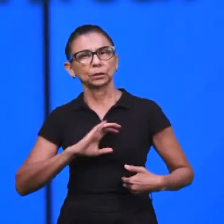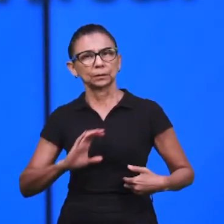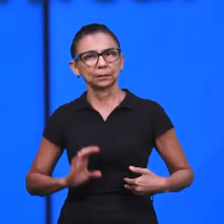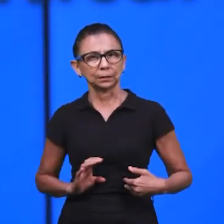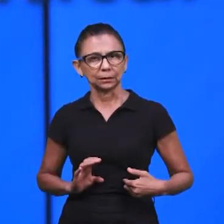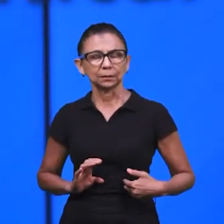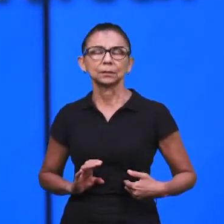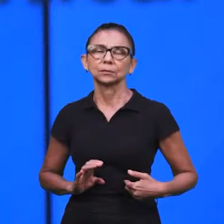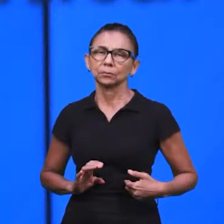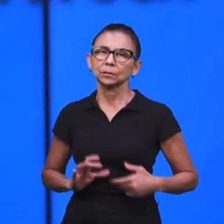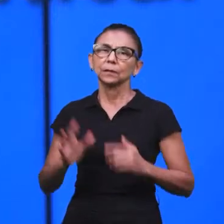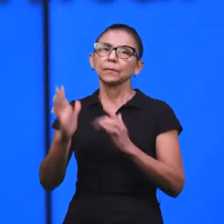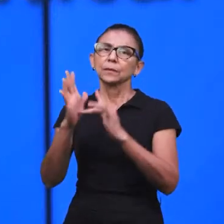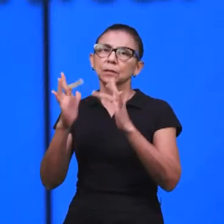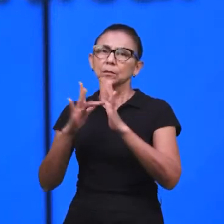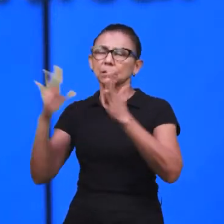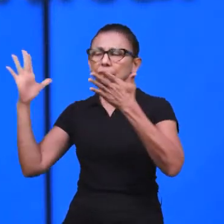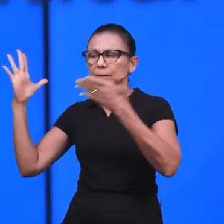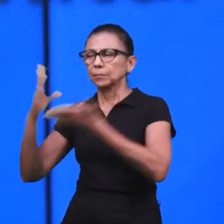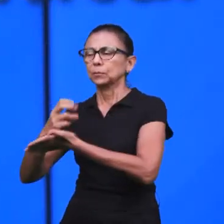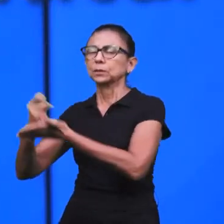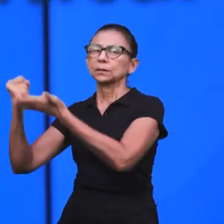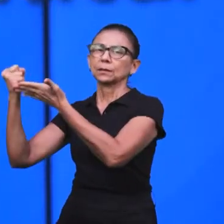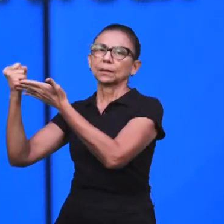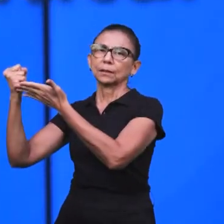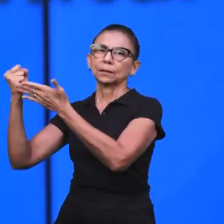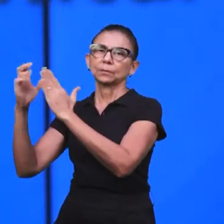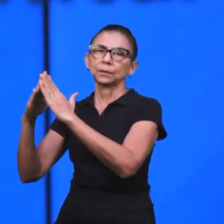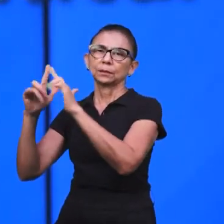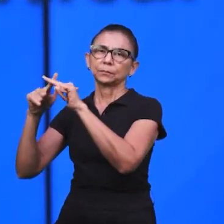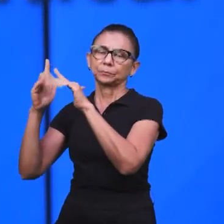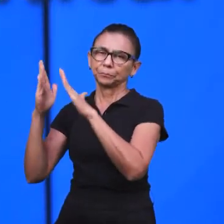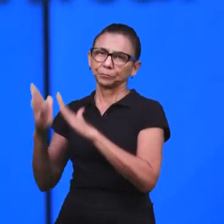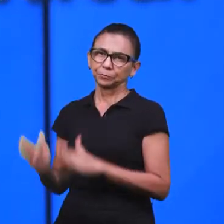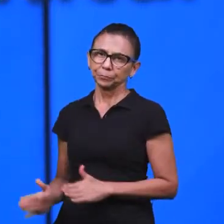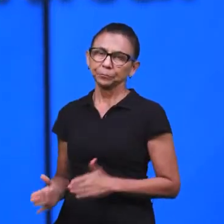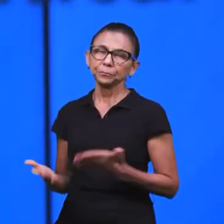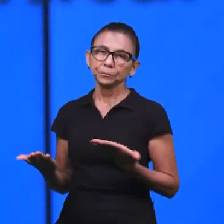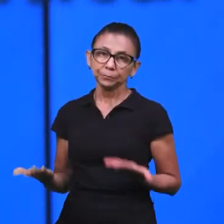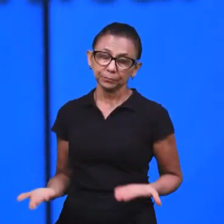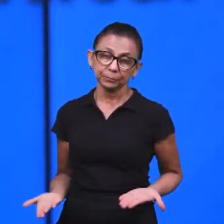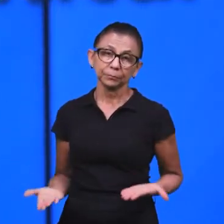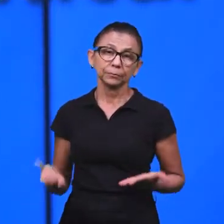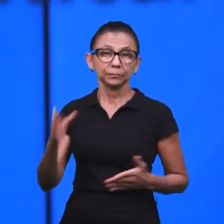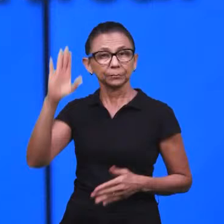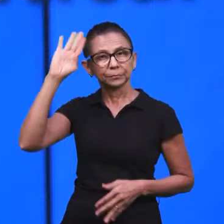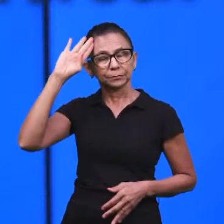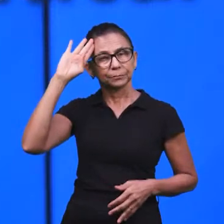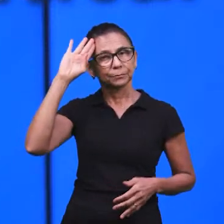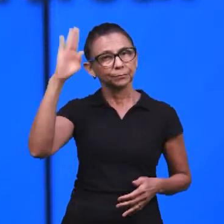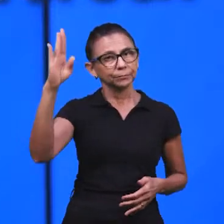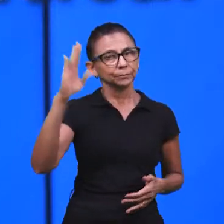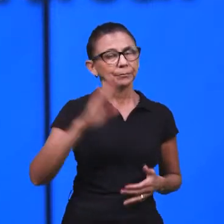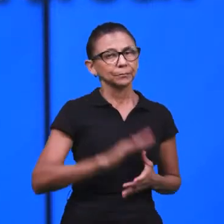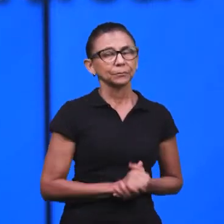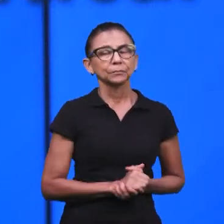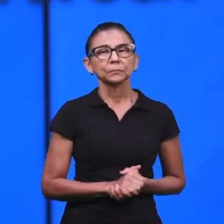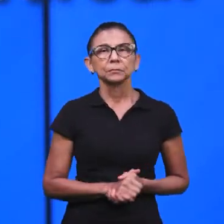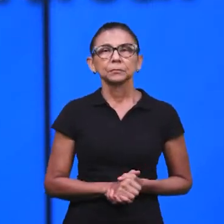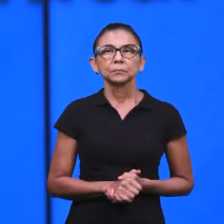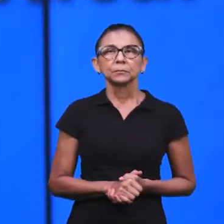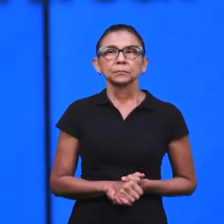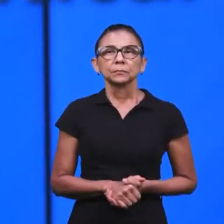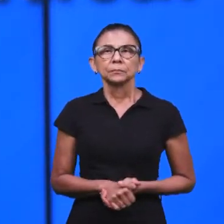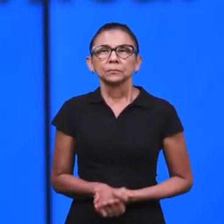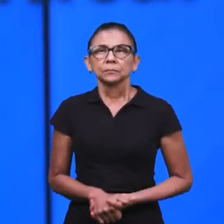vem como o corpo de Cristo. Jesus vem buscar uma igreja que é corpo de Cristo. Isso é o ponto principal